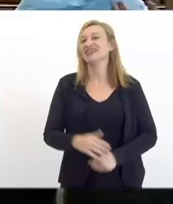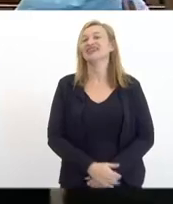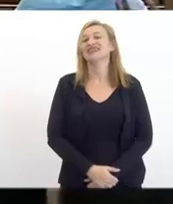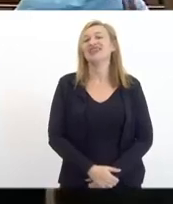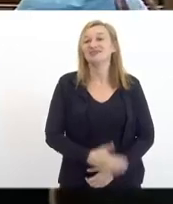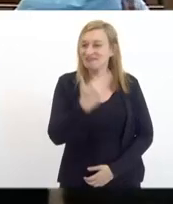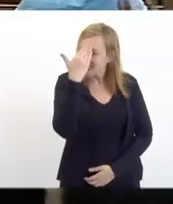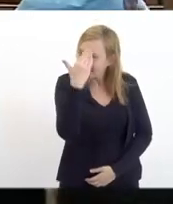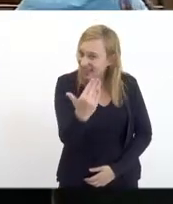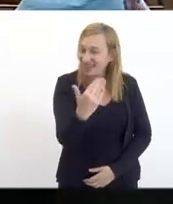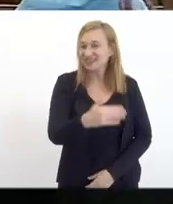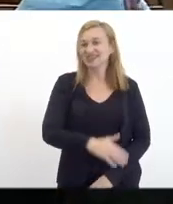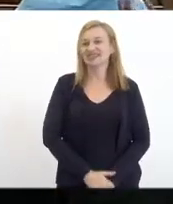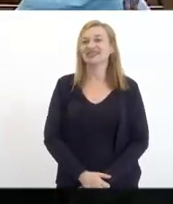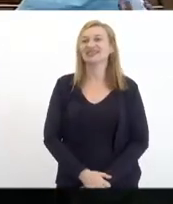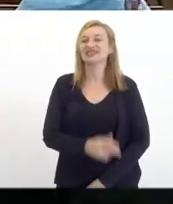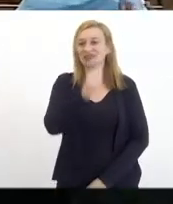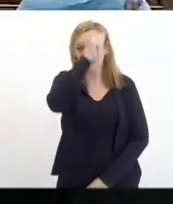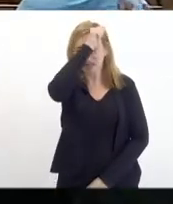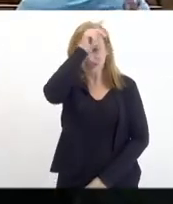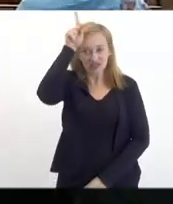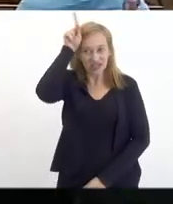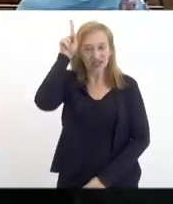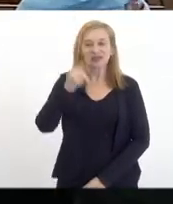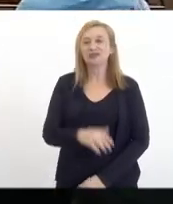obrigado prefeito